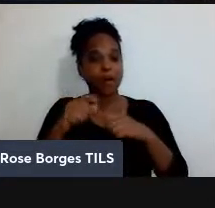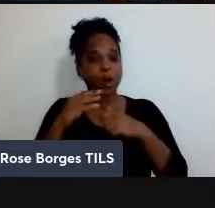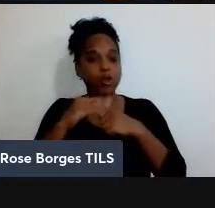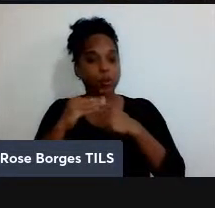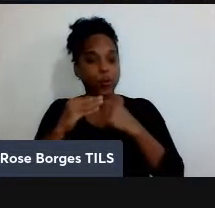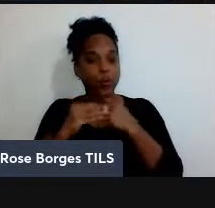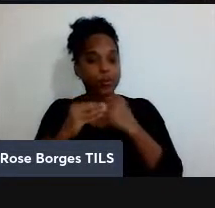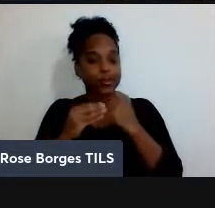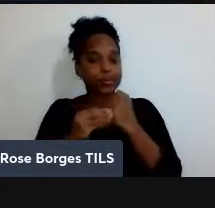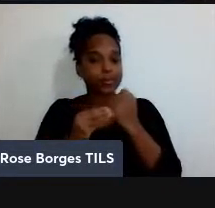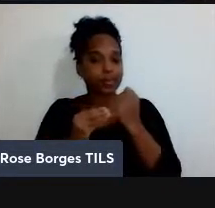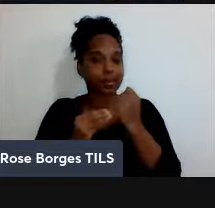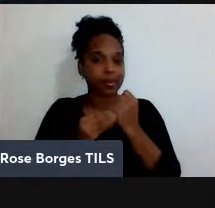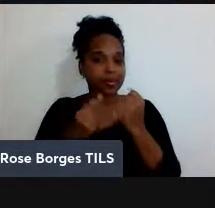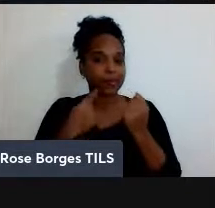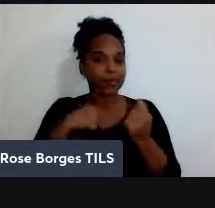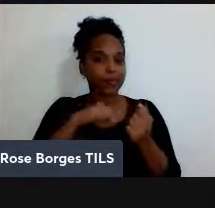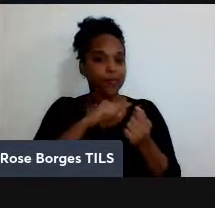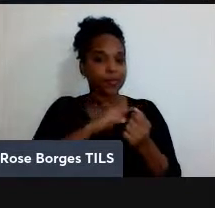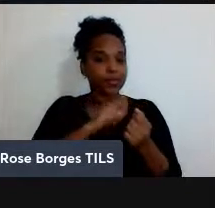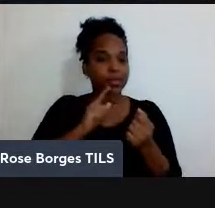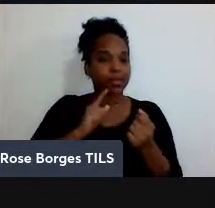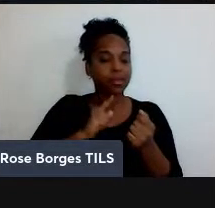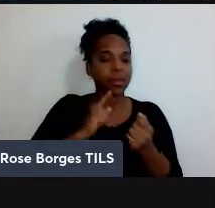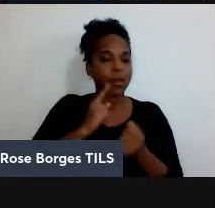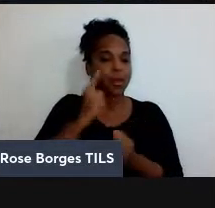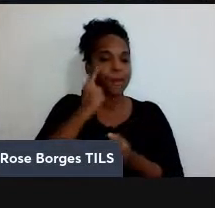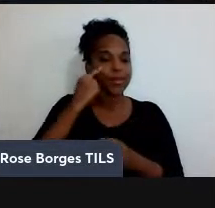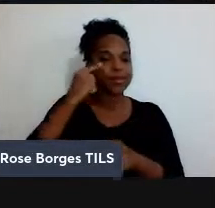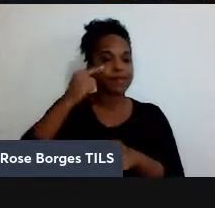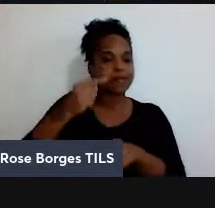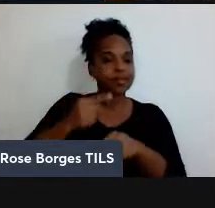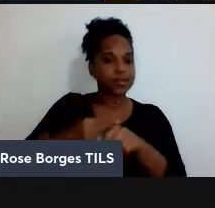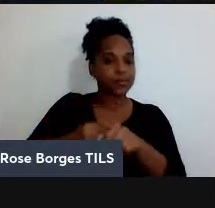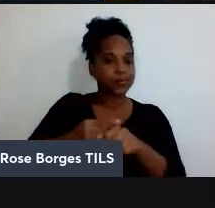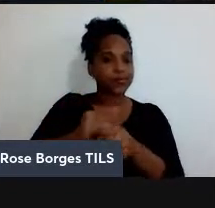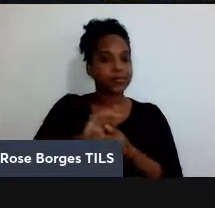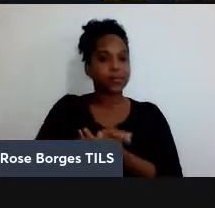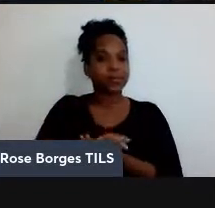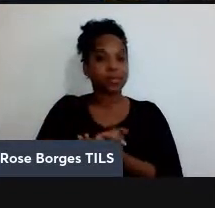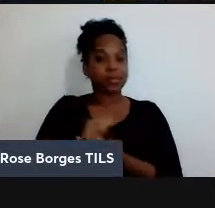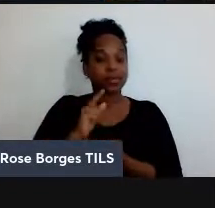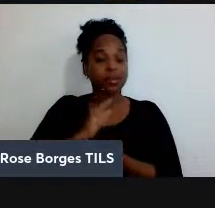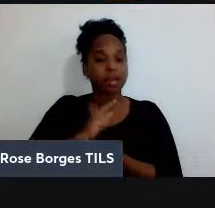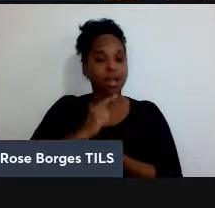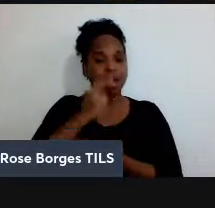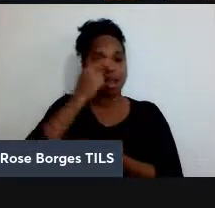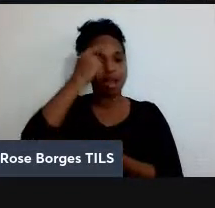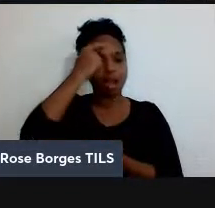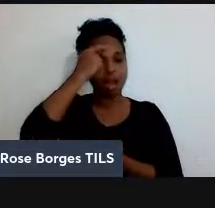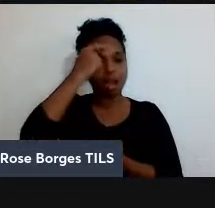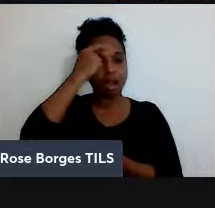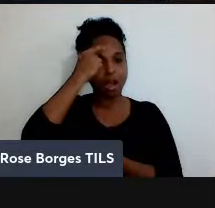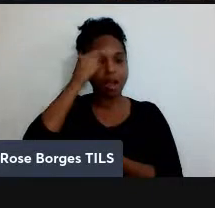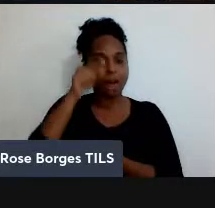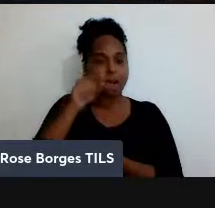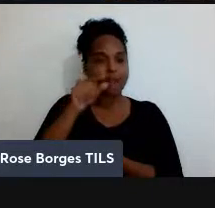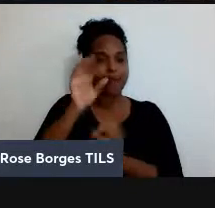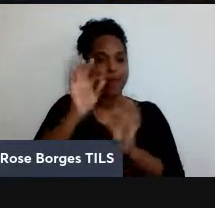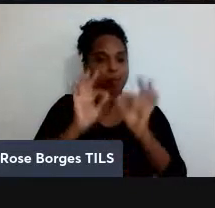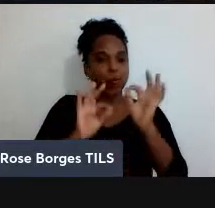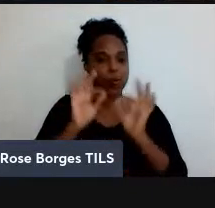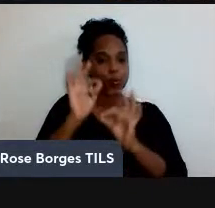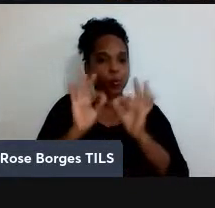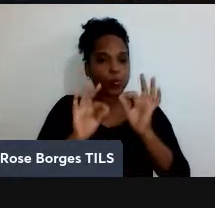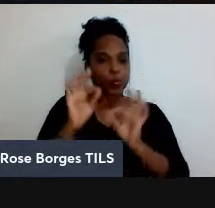conhecimento que a gente obtém depois de realizar uma observação. Então, tendo isso em mente, o Xano, ele construiu o a gente chama